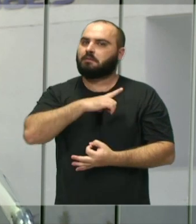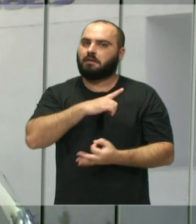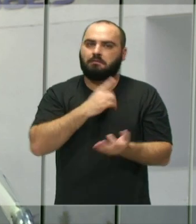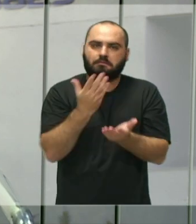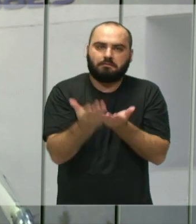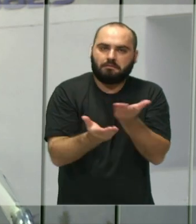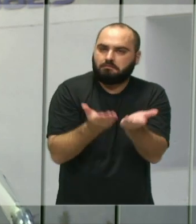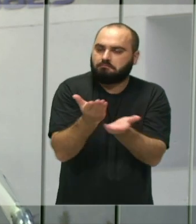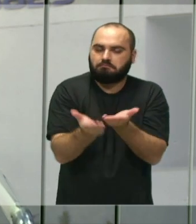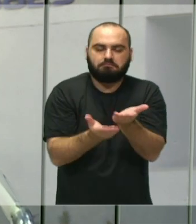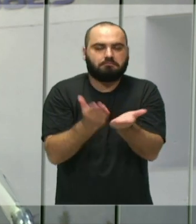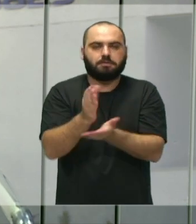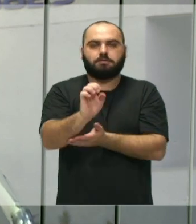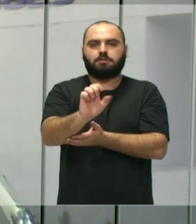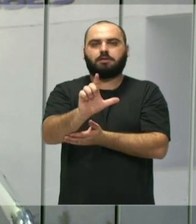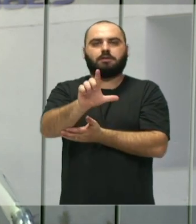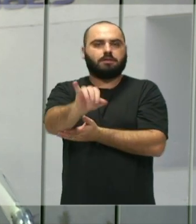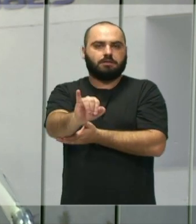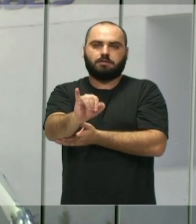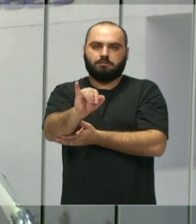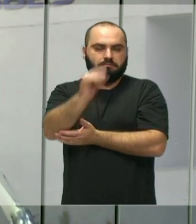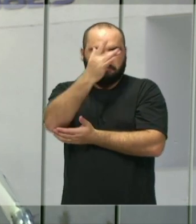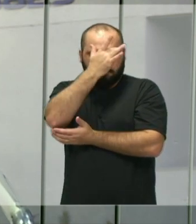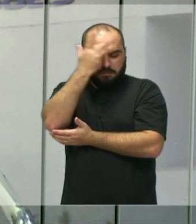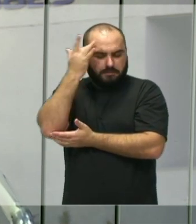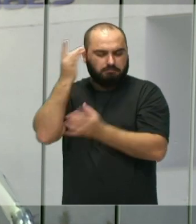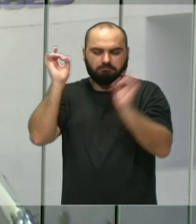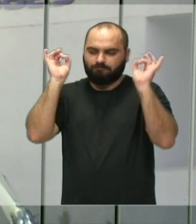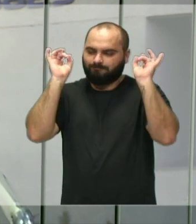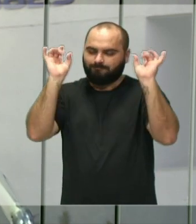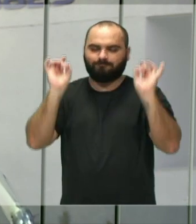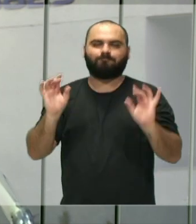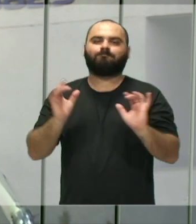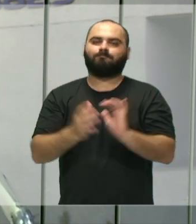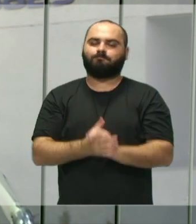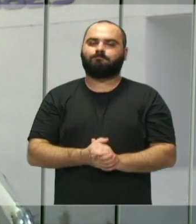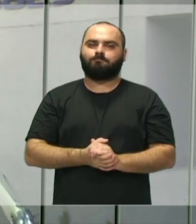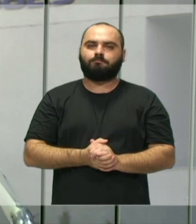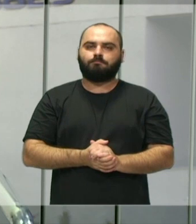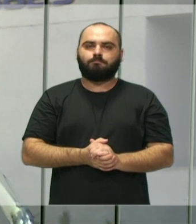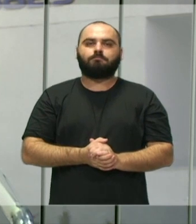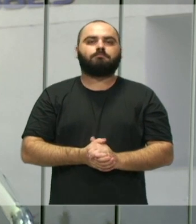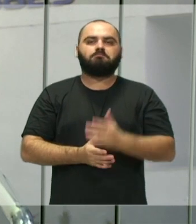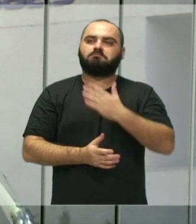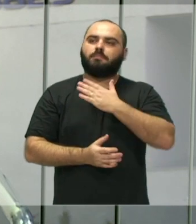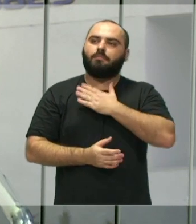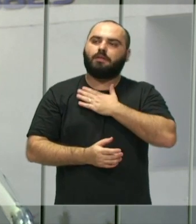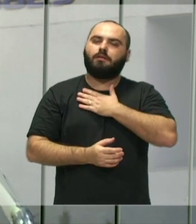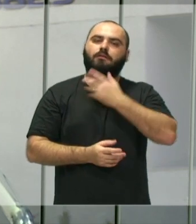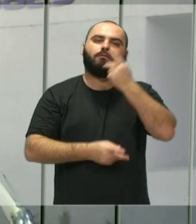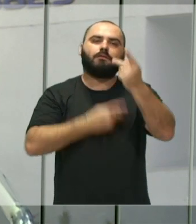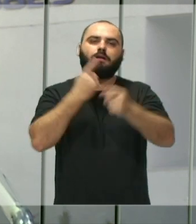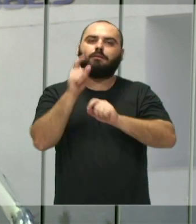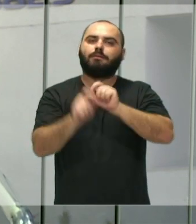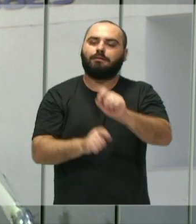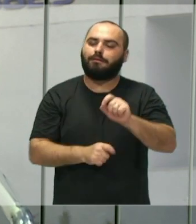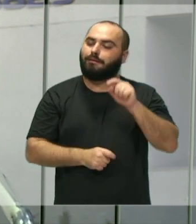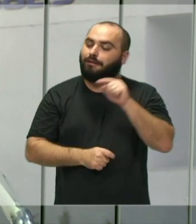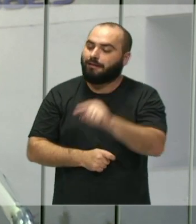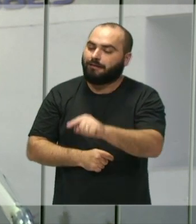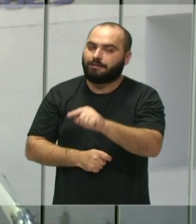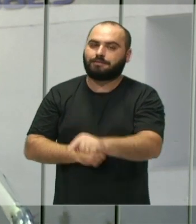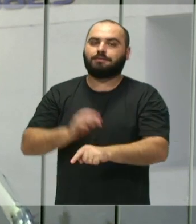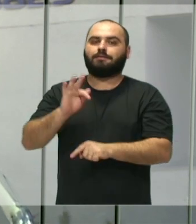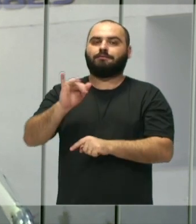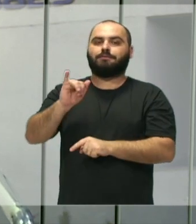pelo seu Eli, que foi incrível com a figueira e eu gosto de repetir que essa figueira, ela